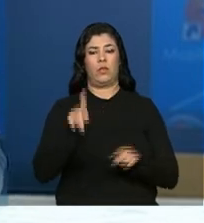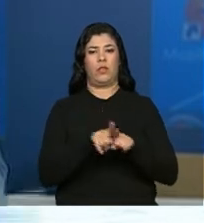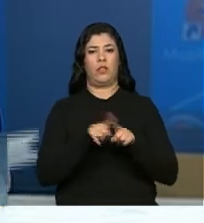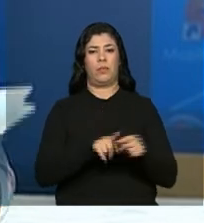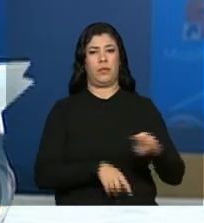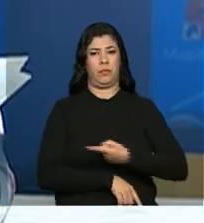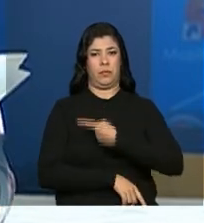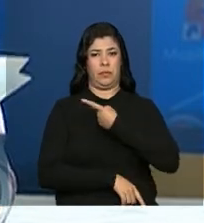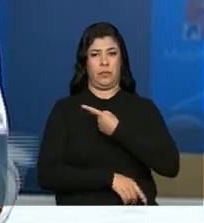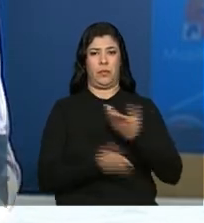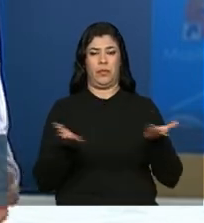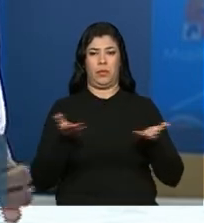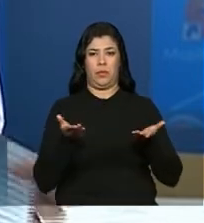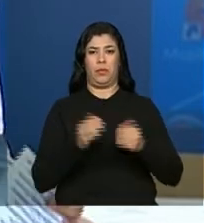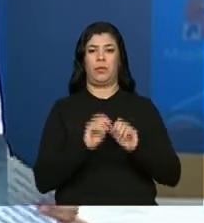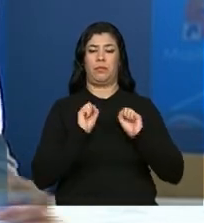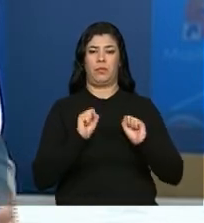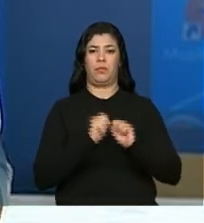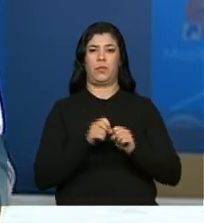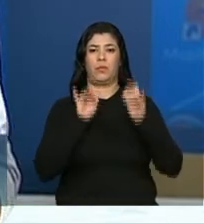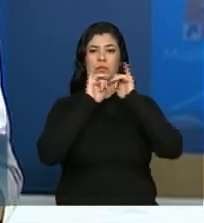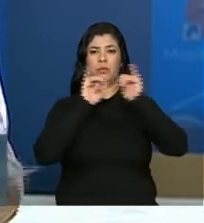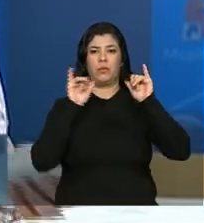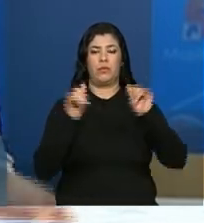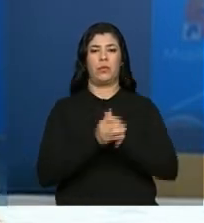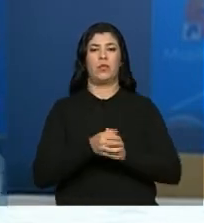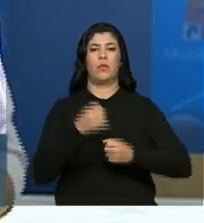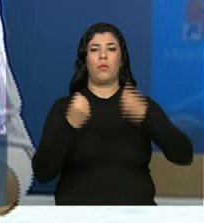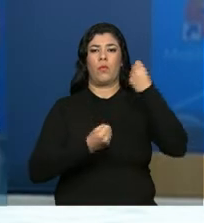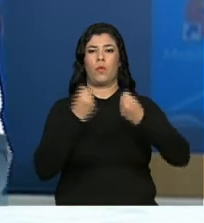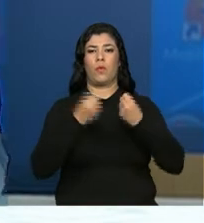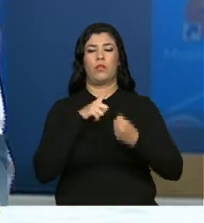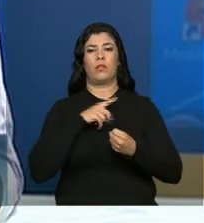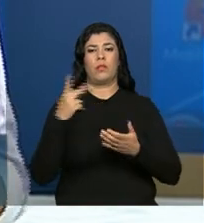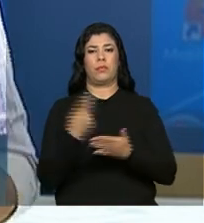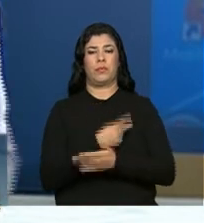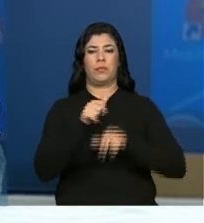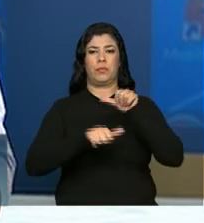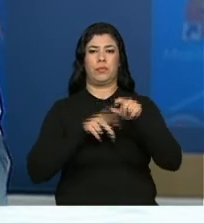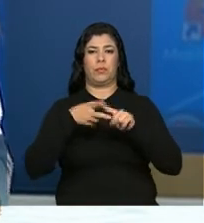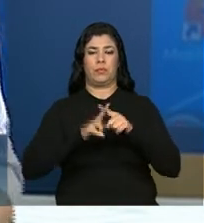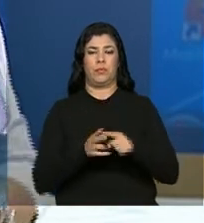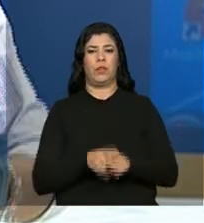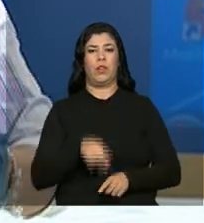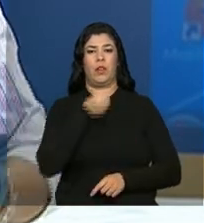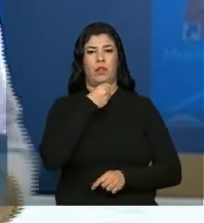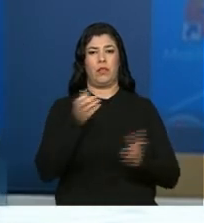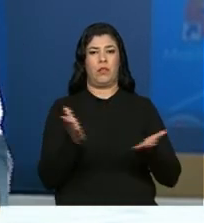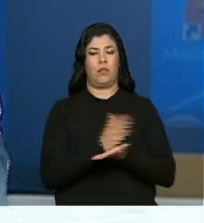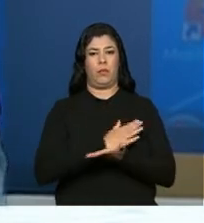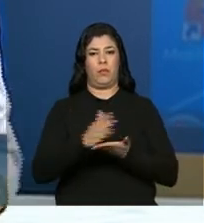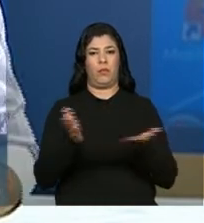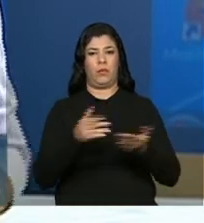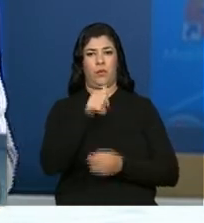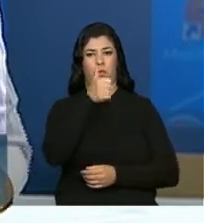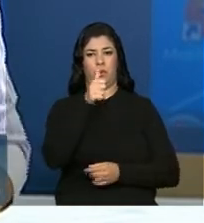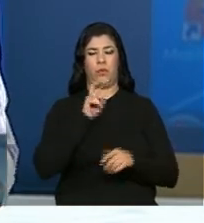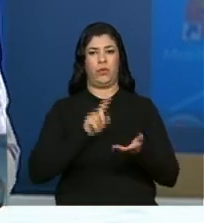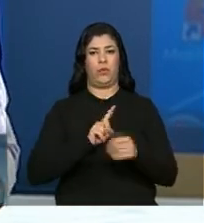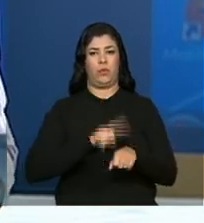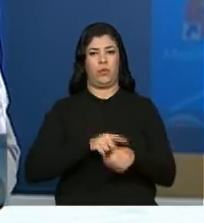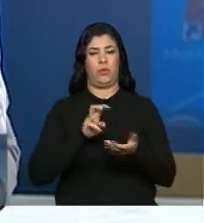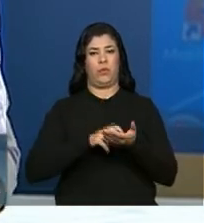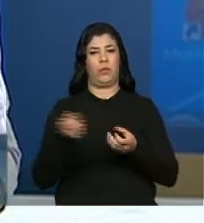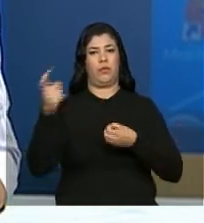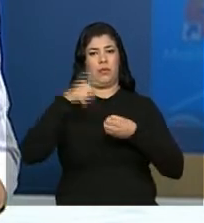vê aí na tela, os veículos que foram objeto de recall. A coletiva está prevista para começar às 11 da manhã. Voltamos com